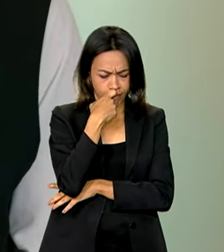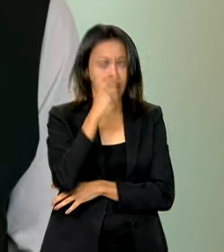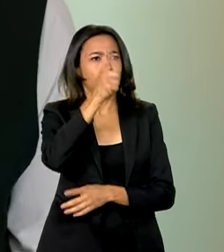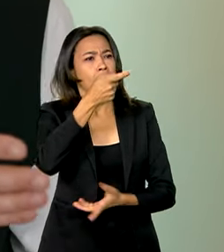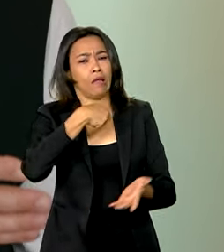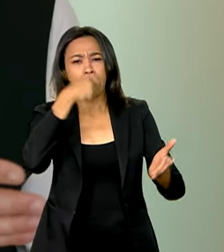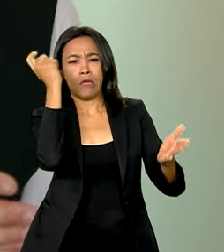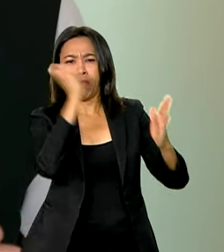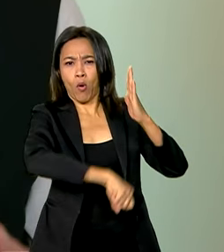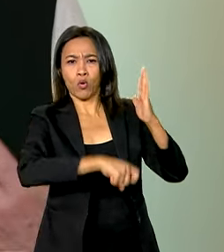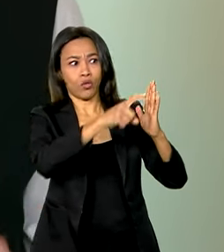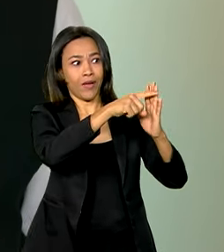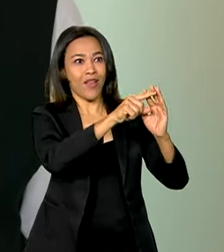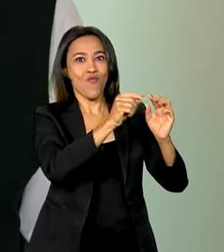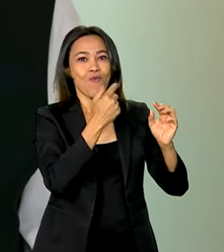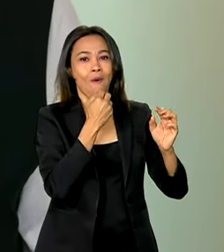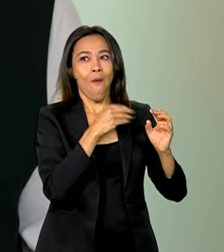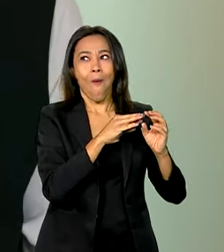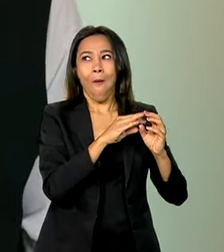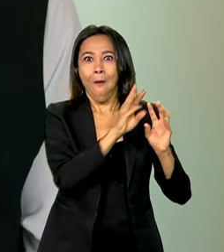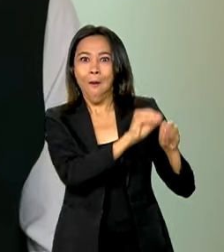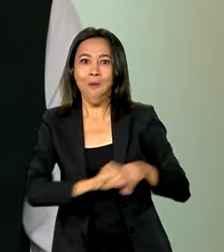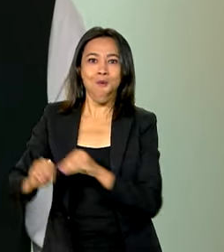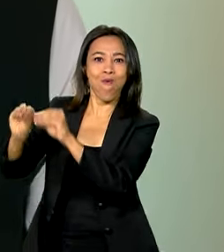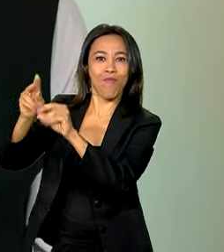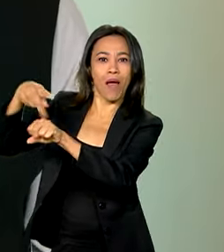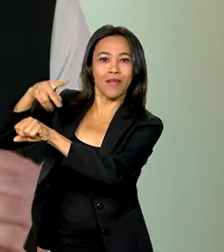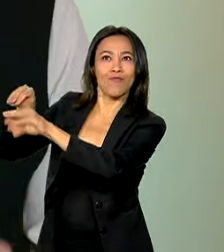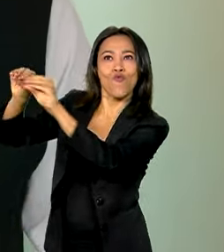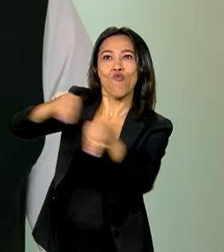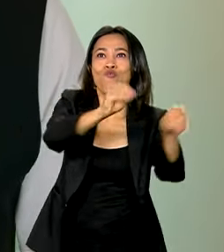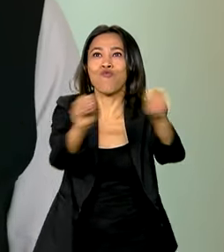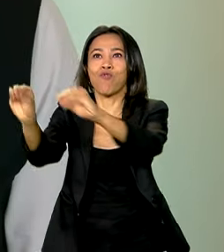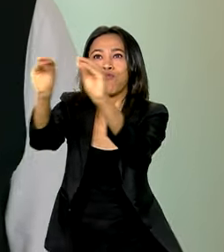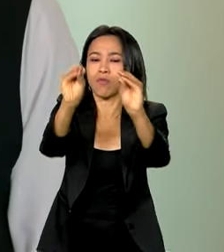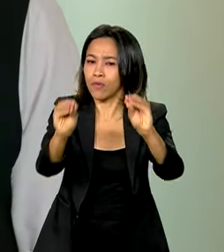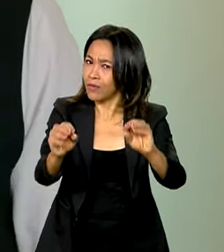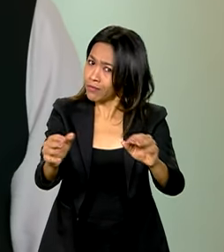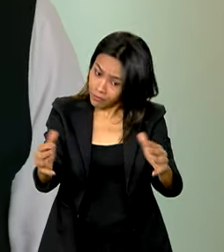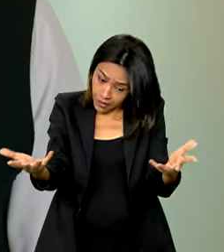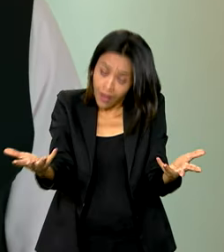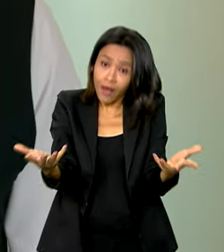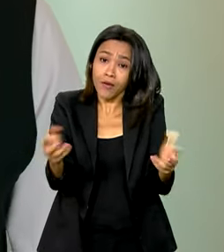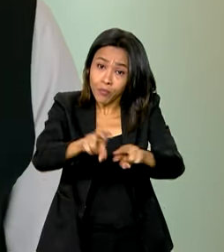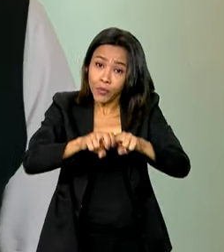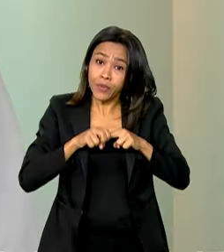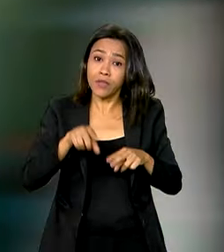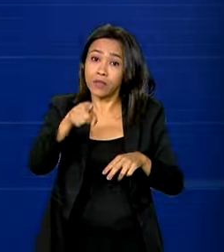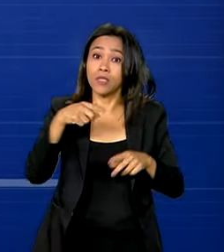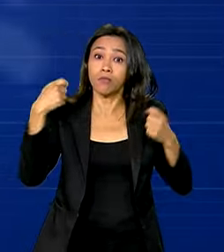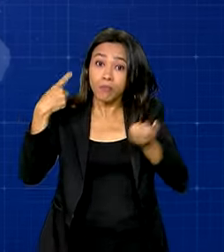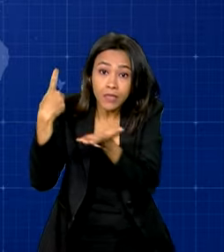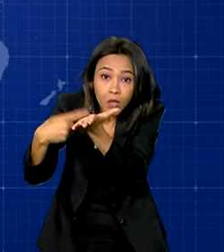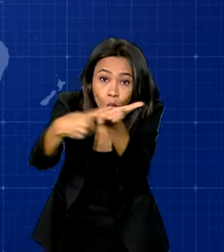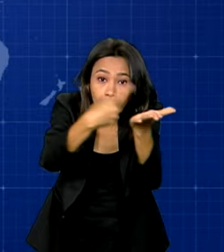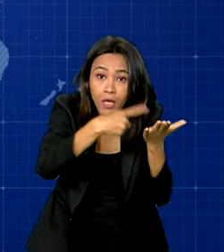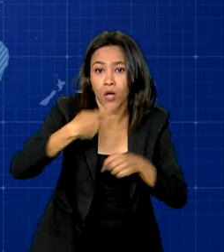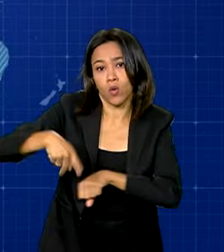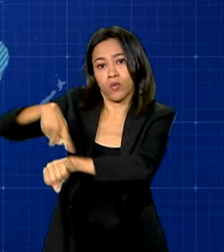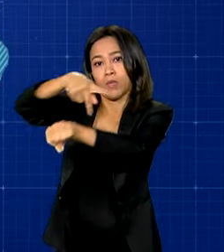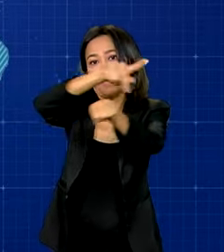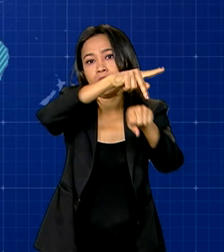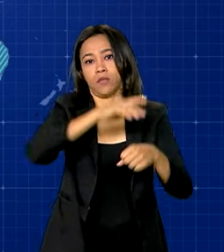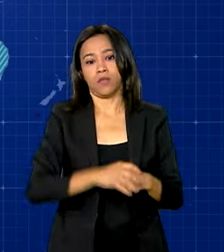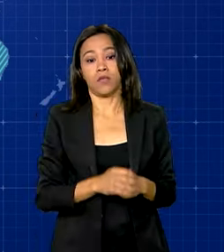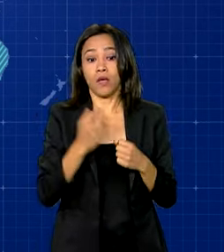-ricos, eles transferem o seu dinheiro para outro lugar. Pois é, por isso é que esse esforço tem que ser feito de forma conjunta. Hoje é muito